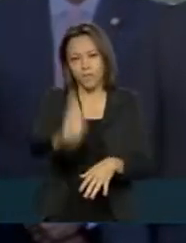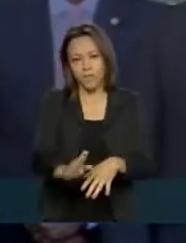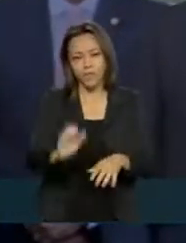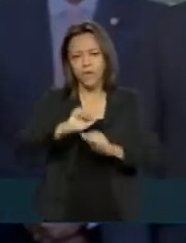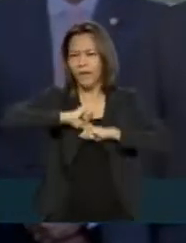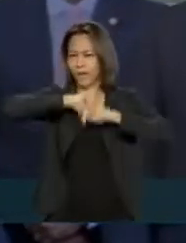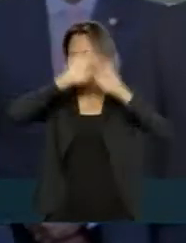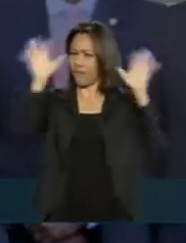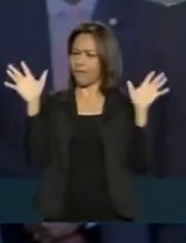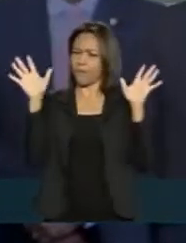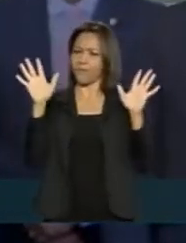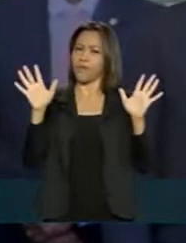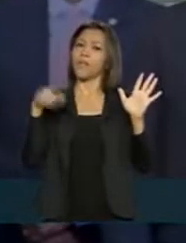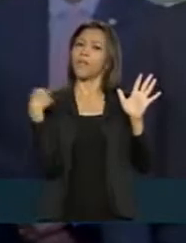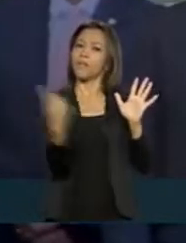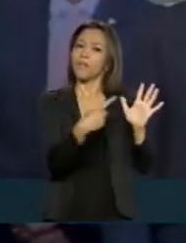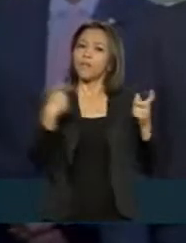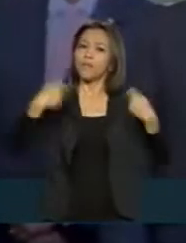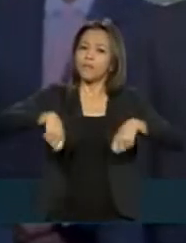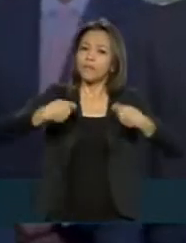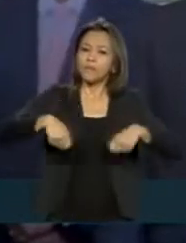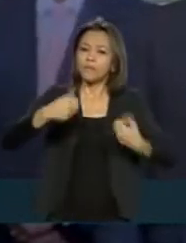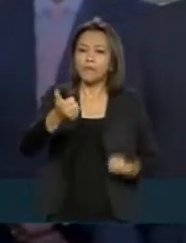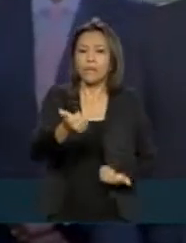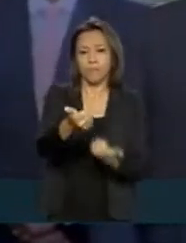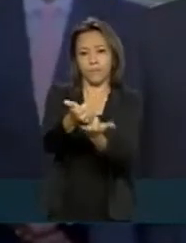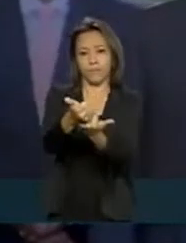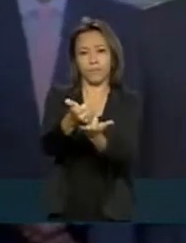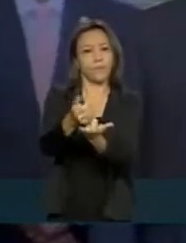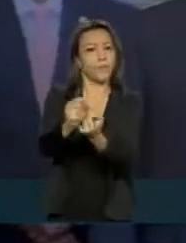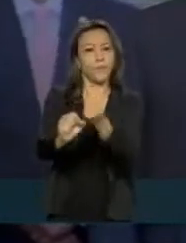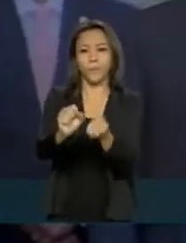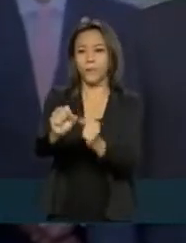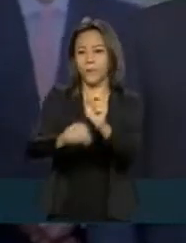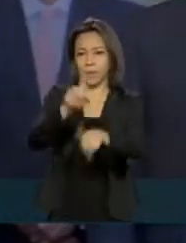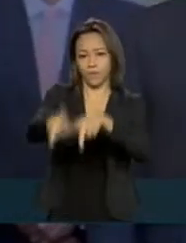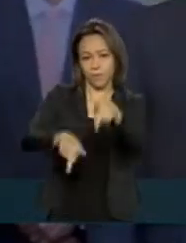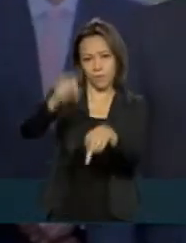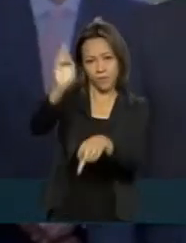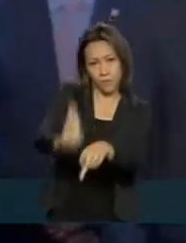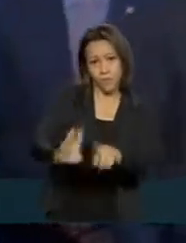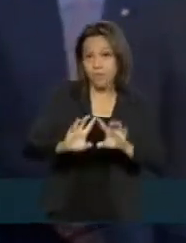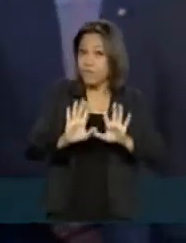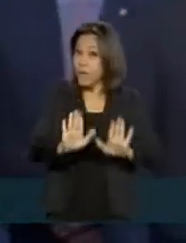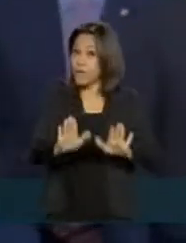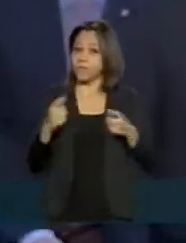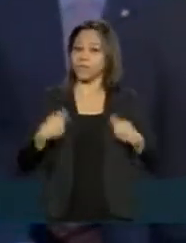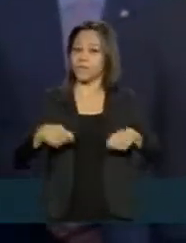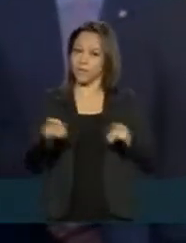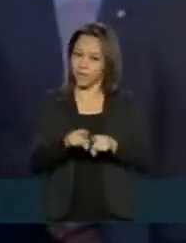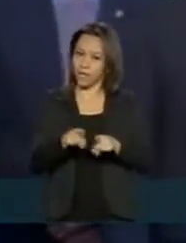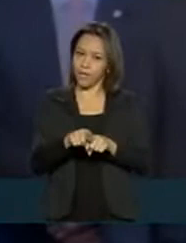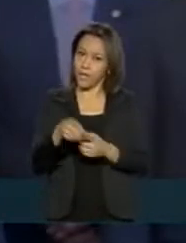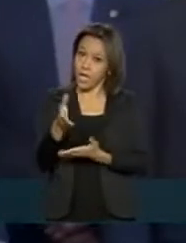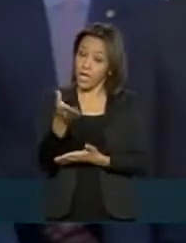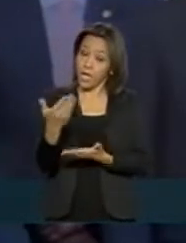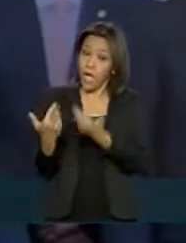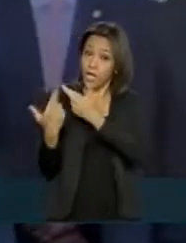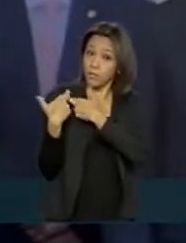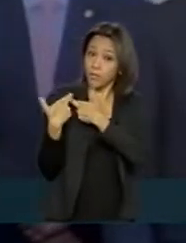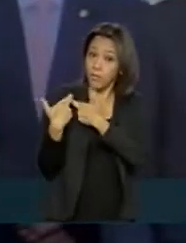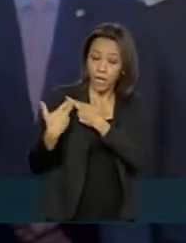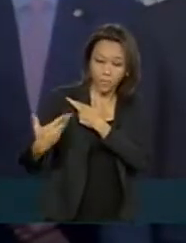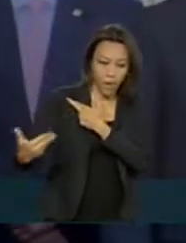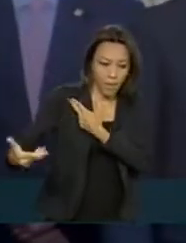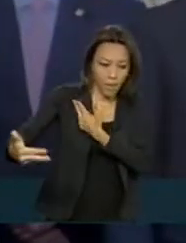claro, de que é preciso dar assistência, auxiliar a população brasileira, mas é preciso também dividir responsabilidade com